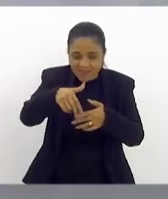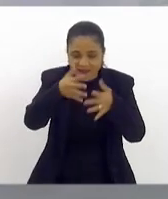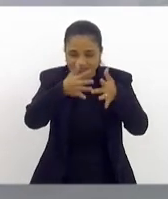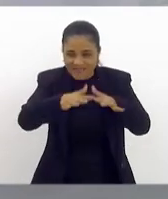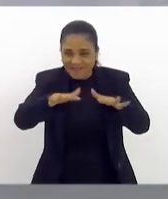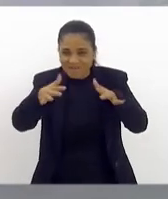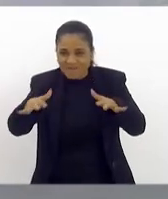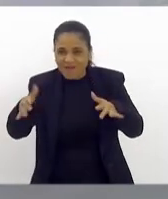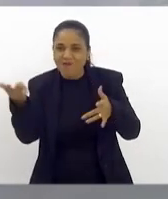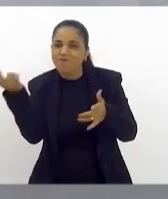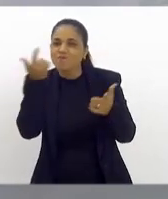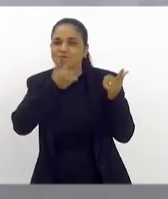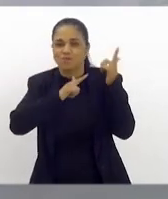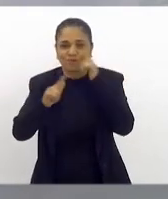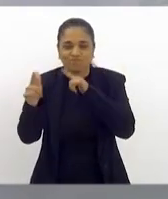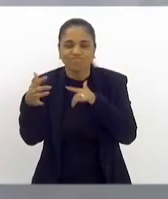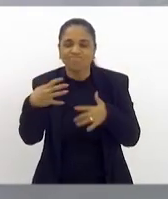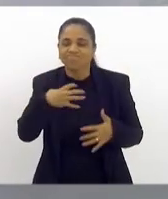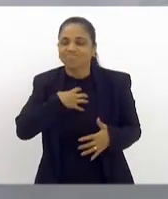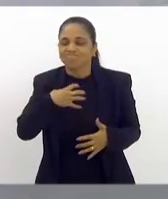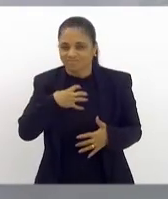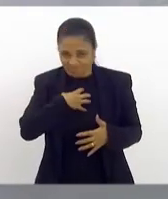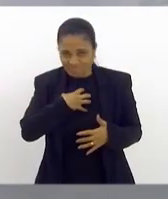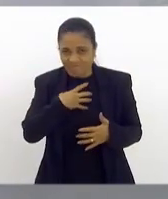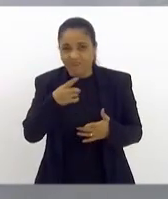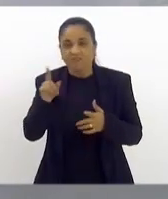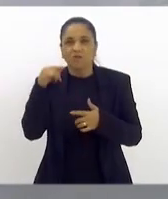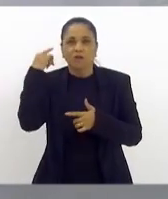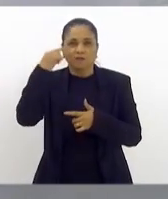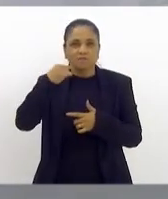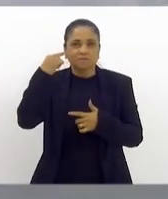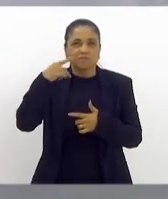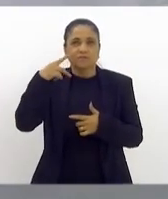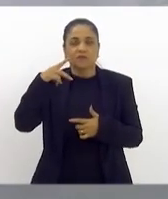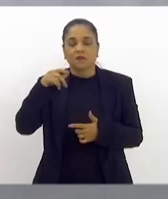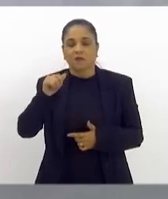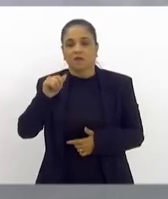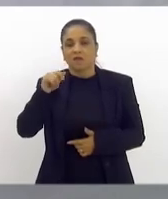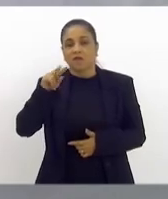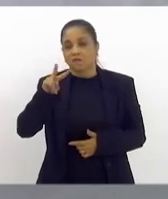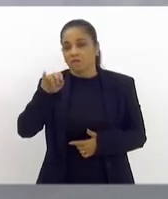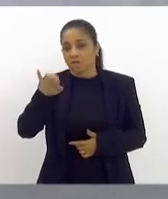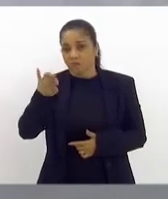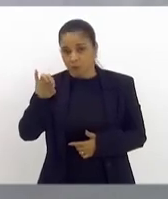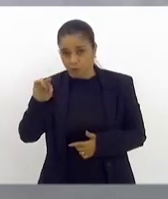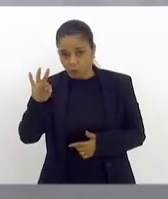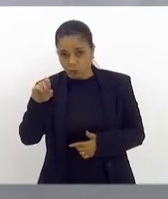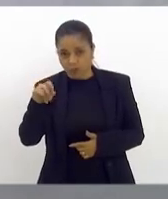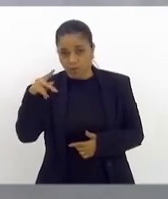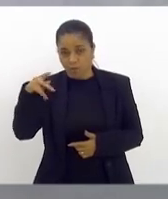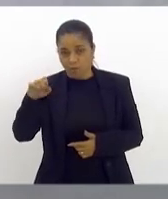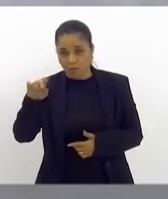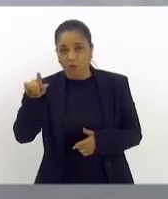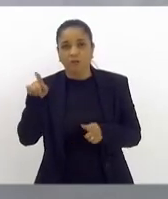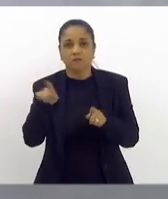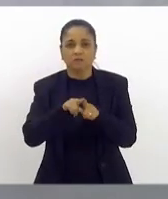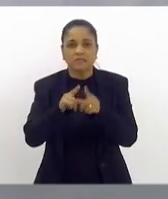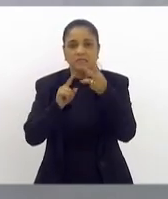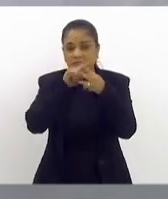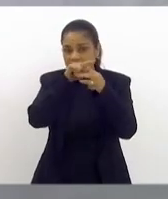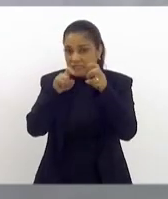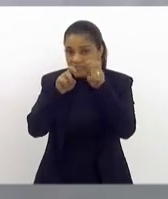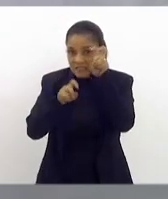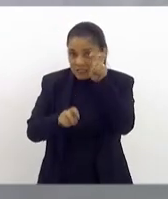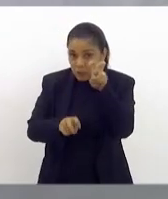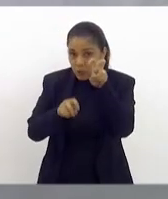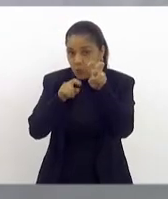parlamentar do deputado doutor Edipaulo em Brasília, cinco praias da região dos lagos, inclusive em Araruama, vão ganhar